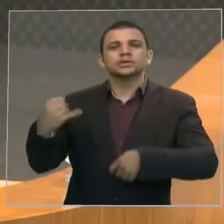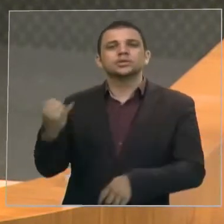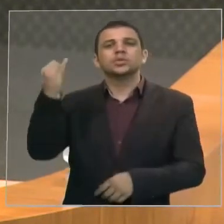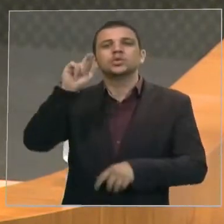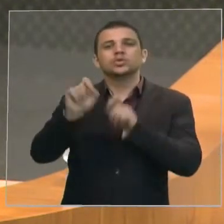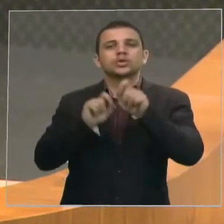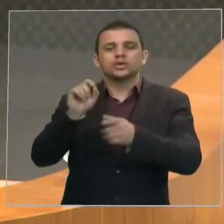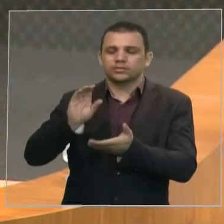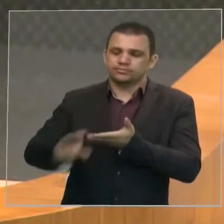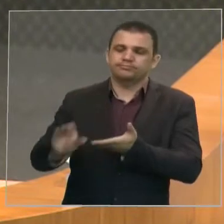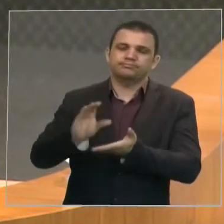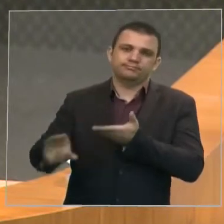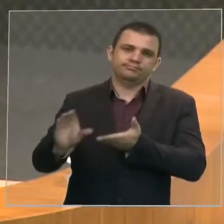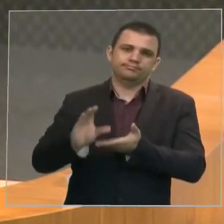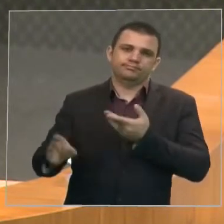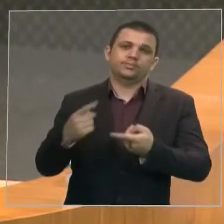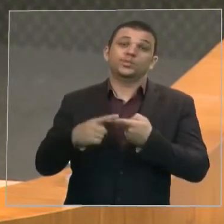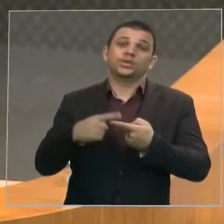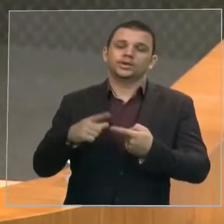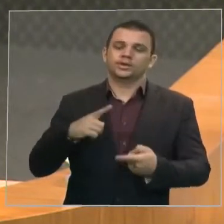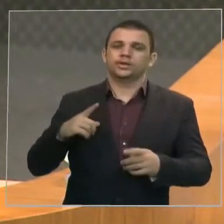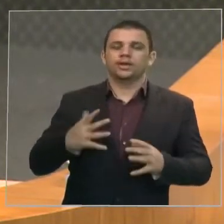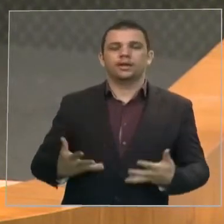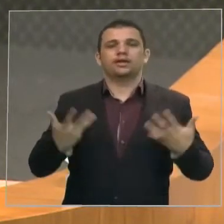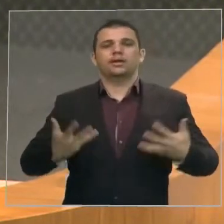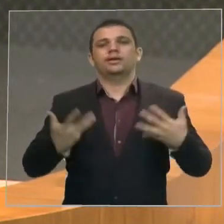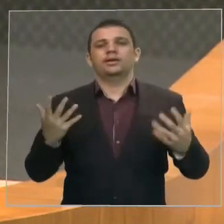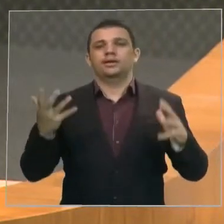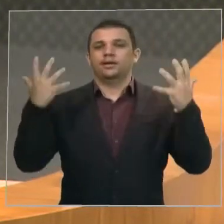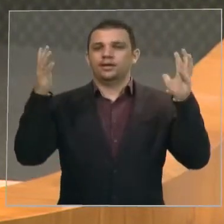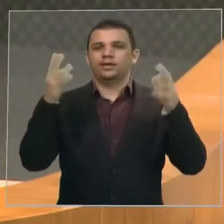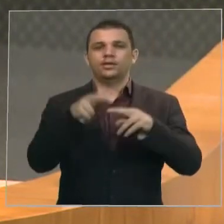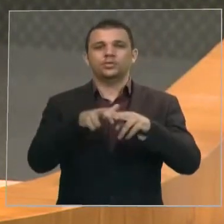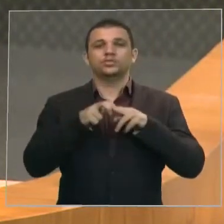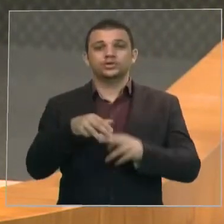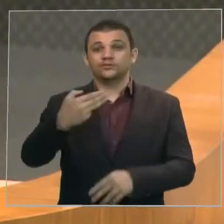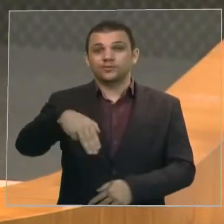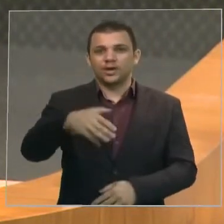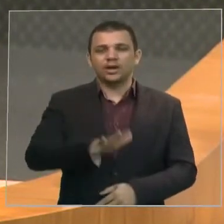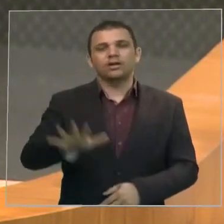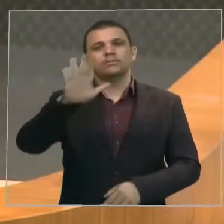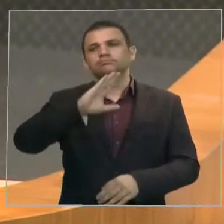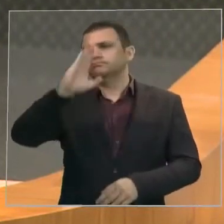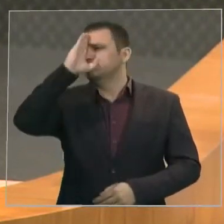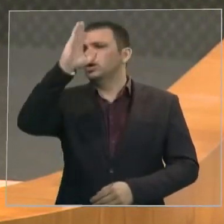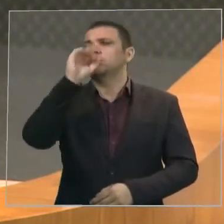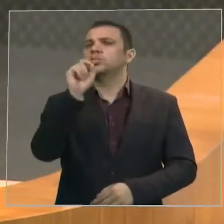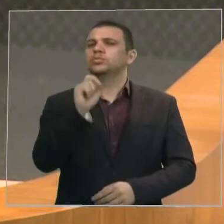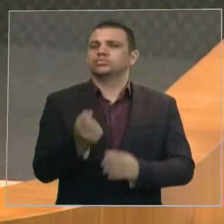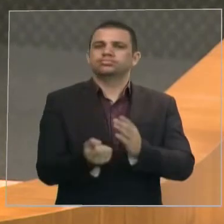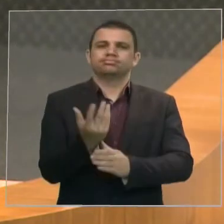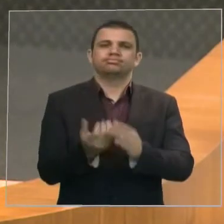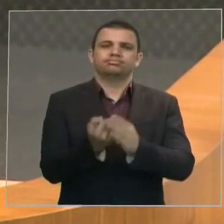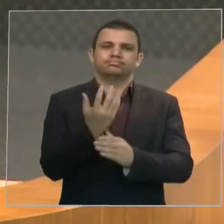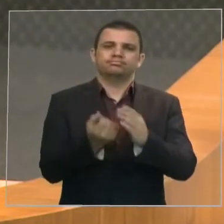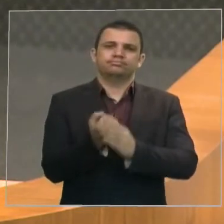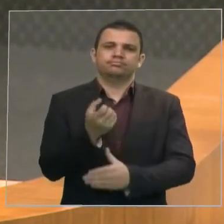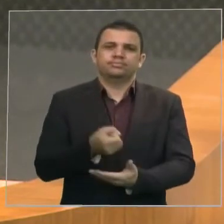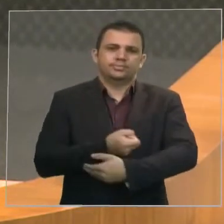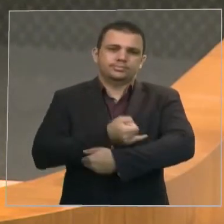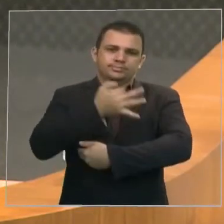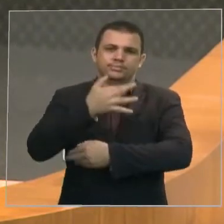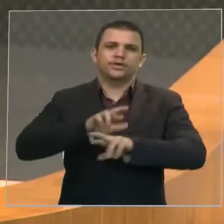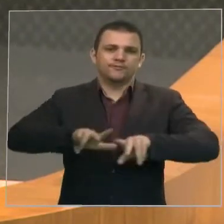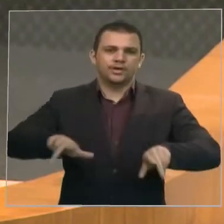comemoração, porque o Maranhão se destaca da produção de grãos. Nós comemoramos a produção de grãos, mas nós temos que